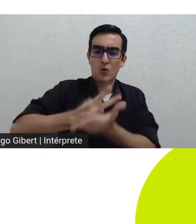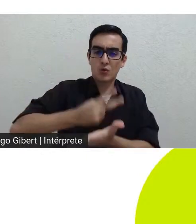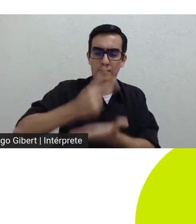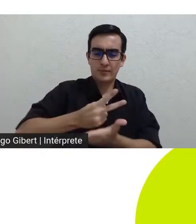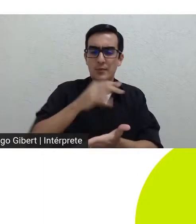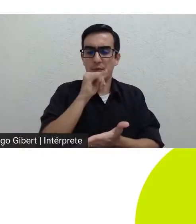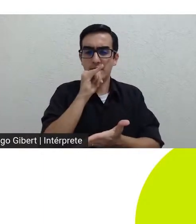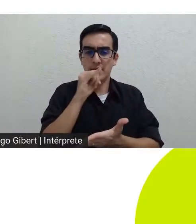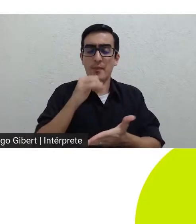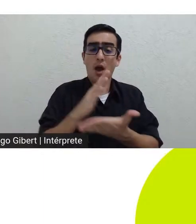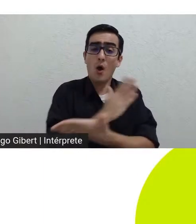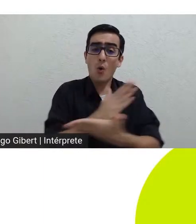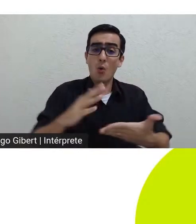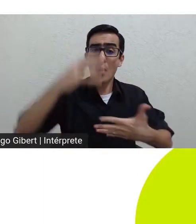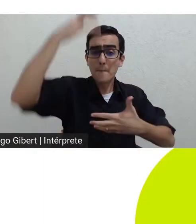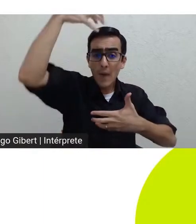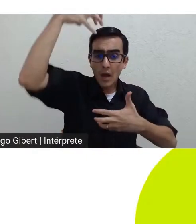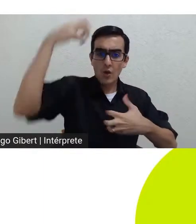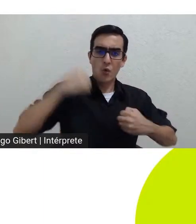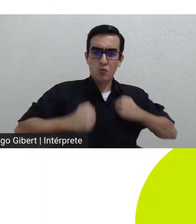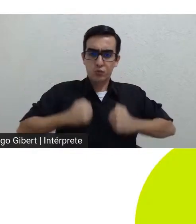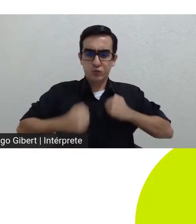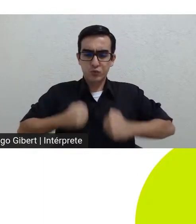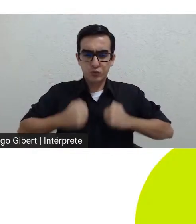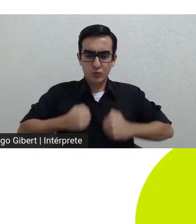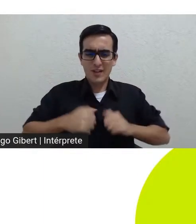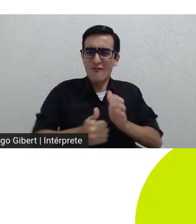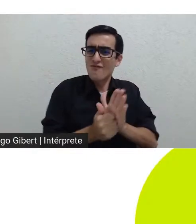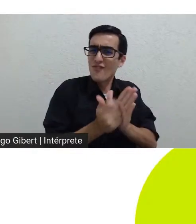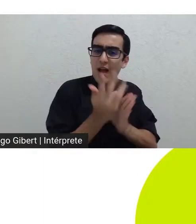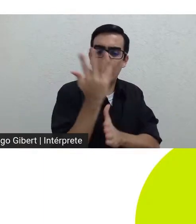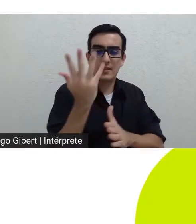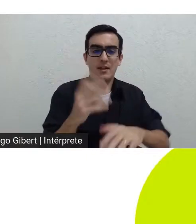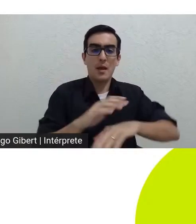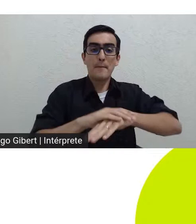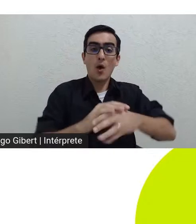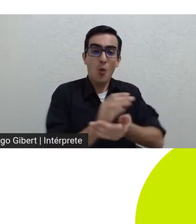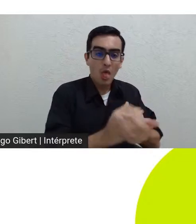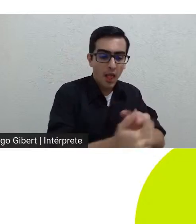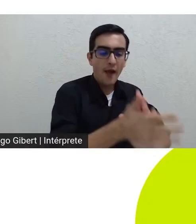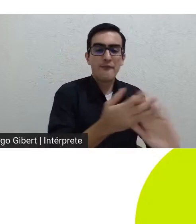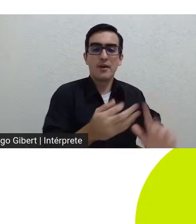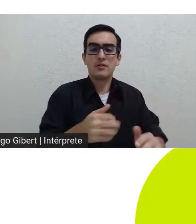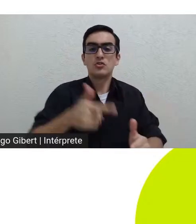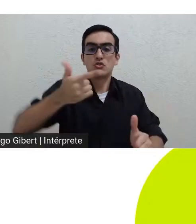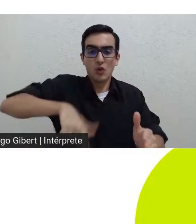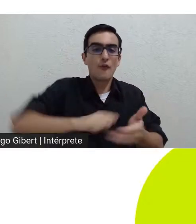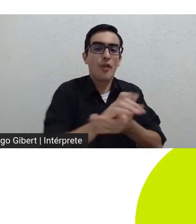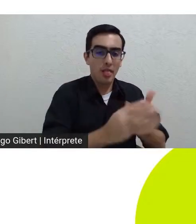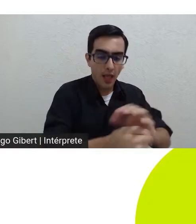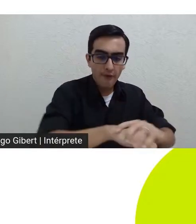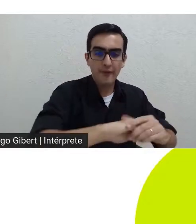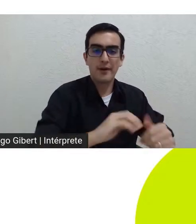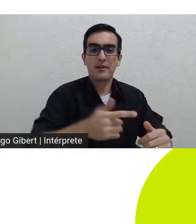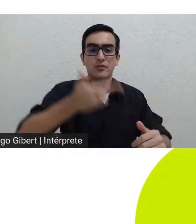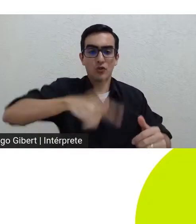mãos várias vezes ao dia colecionam coisas preocupam-se com contaminação